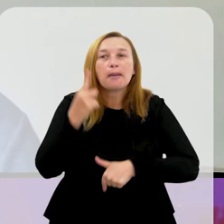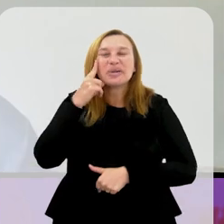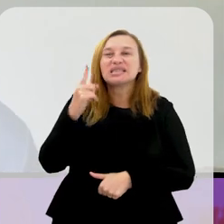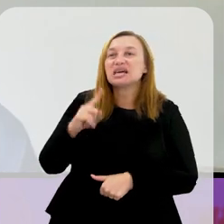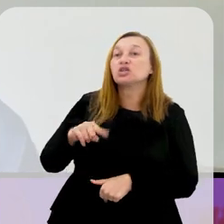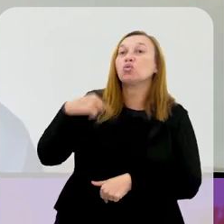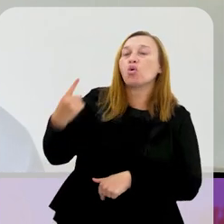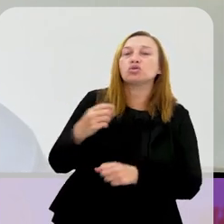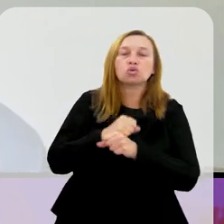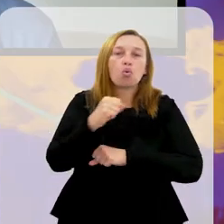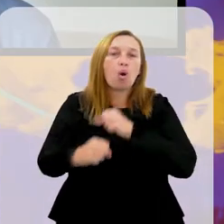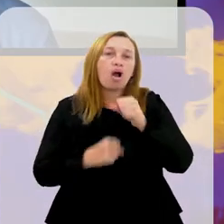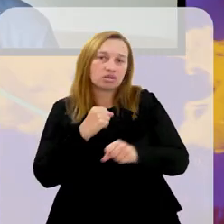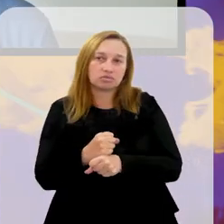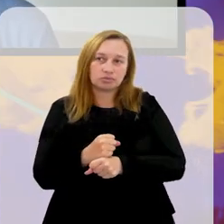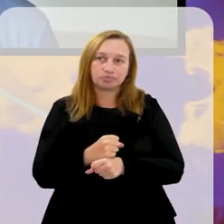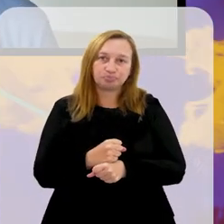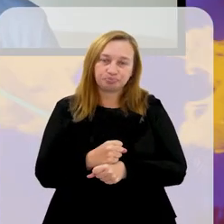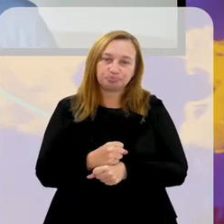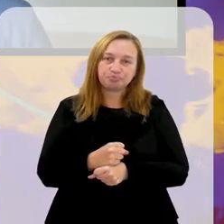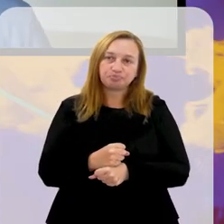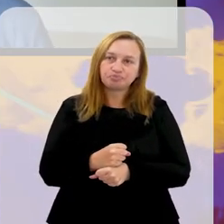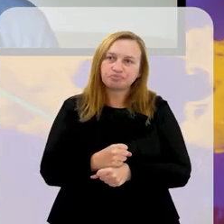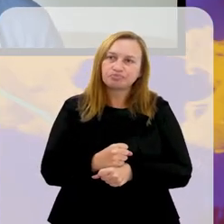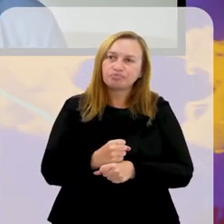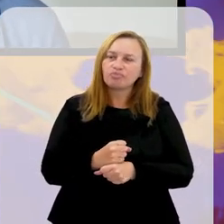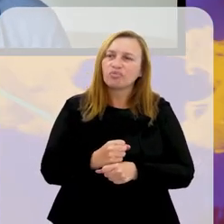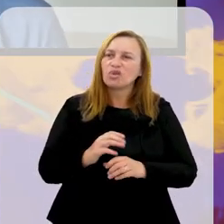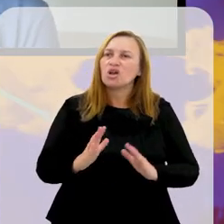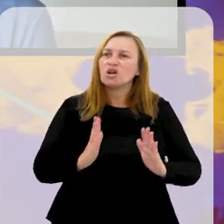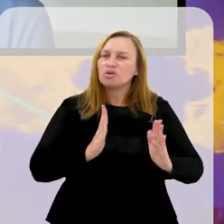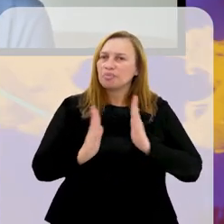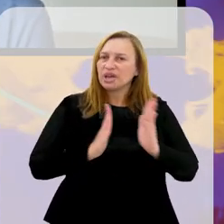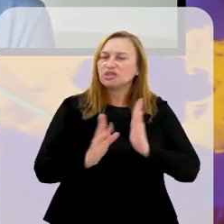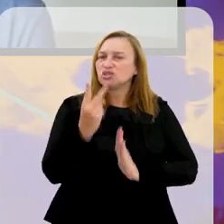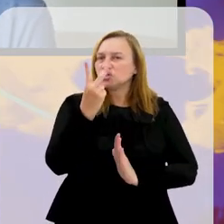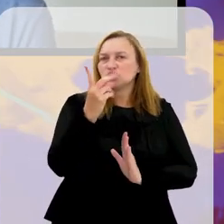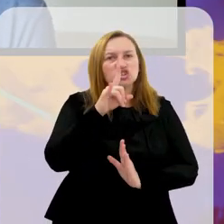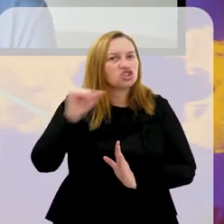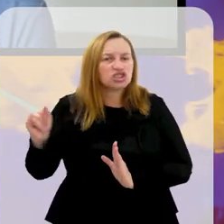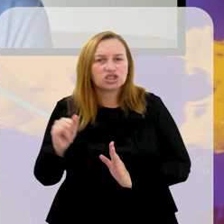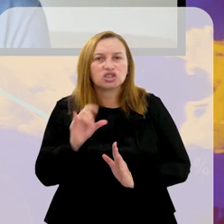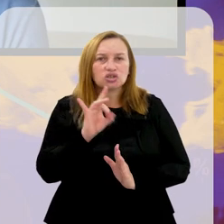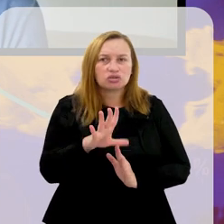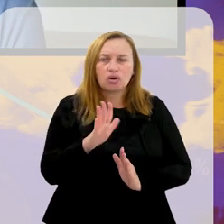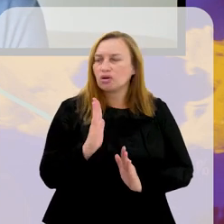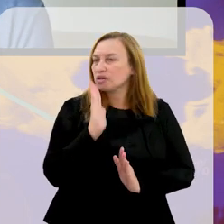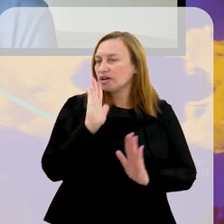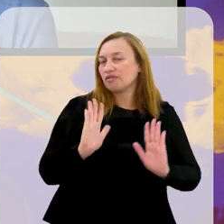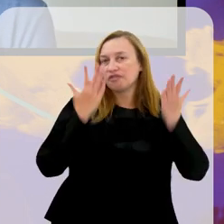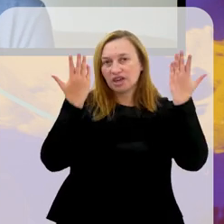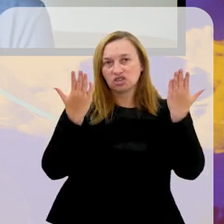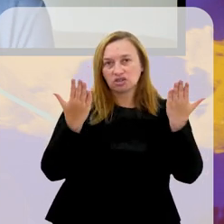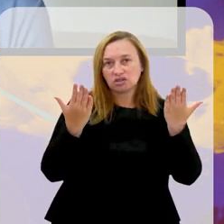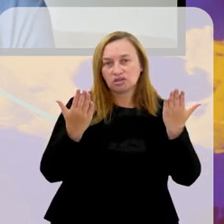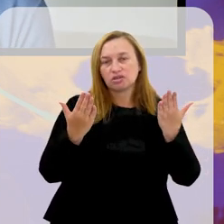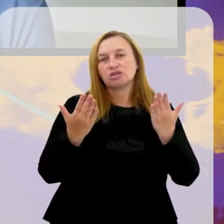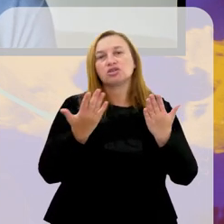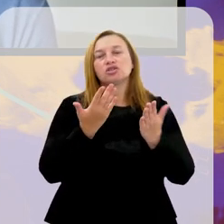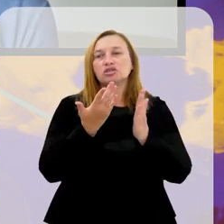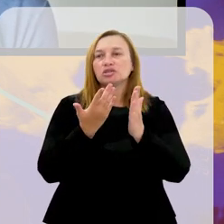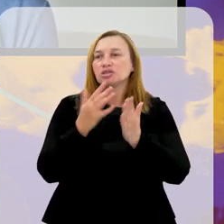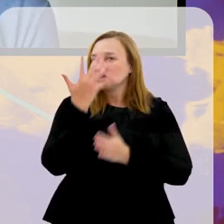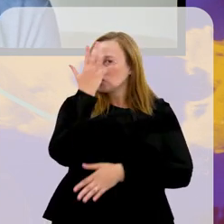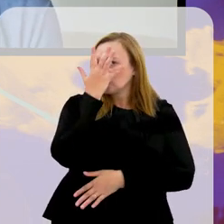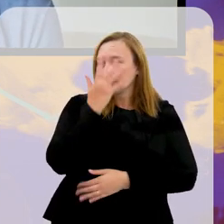e já começa a pensar no próximo carnaval. Claro, lá na frente. trabalhando num evento que dura dois dias. Isso mesmo. Para